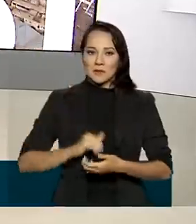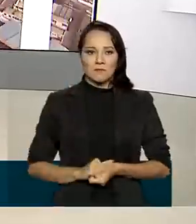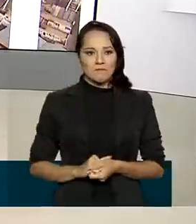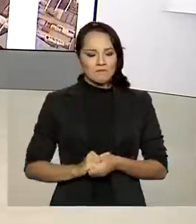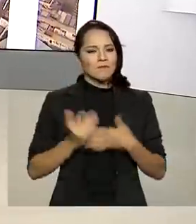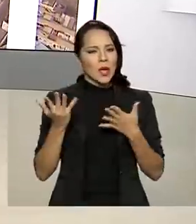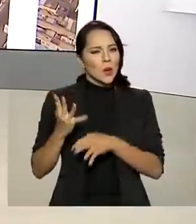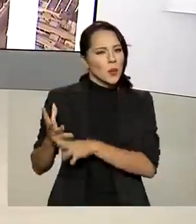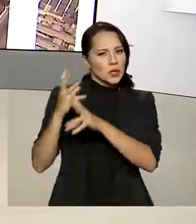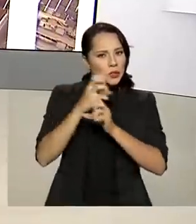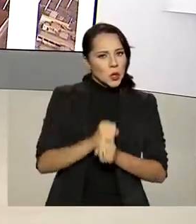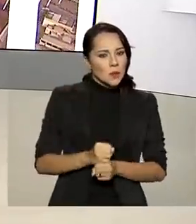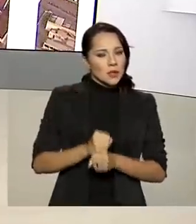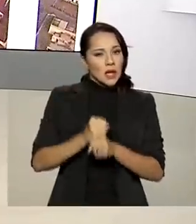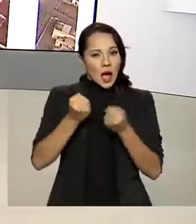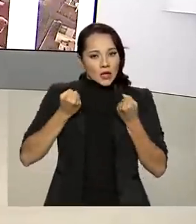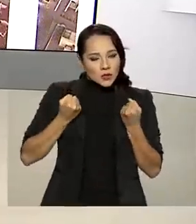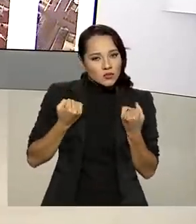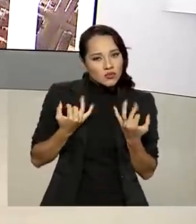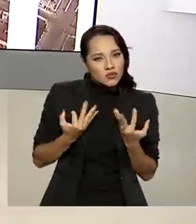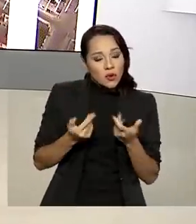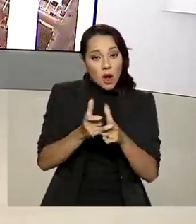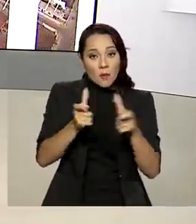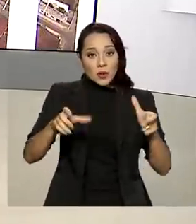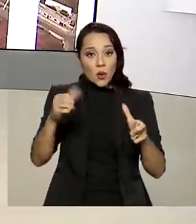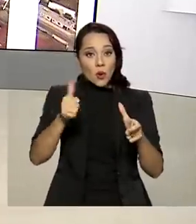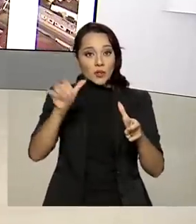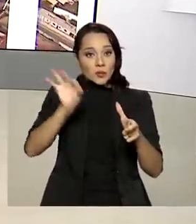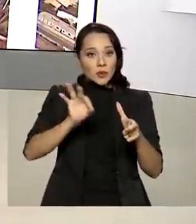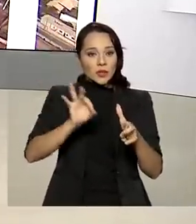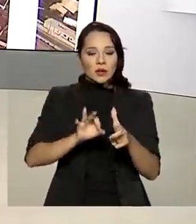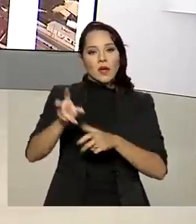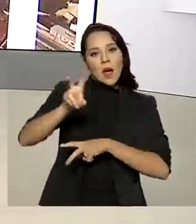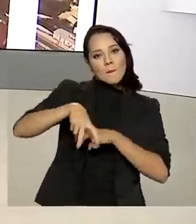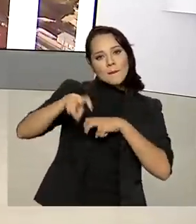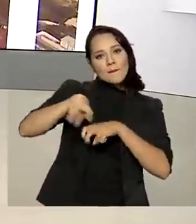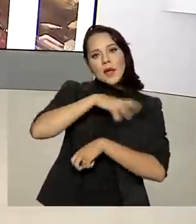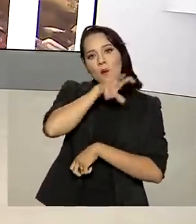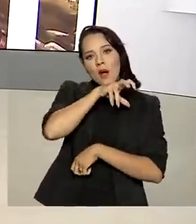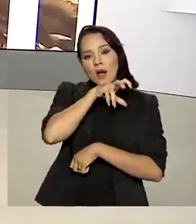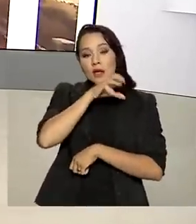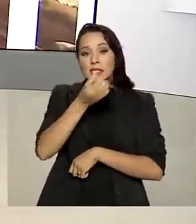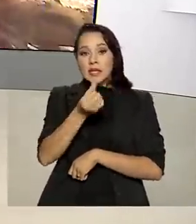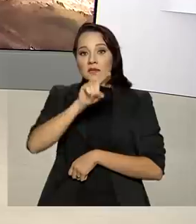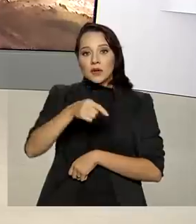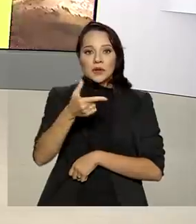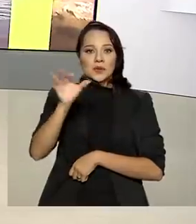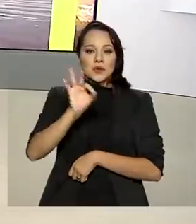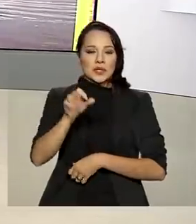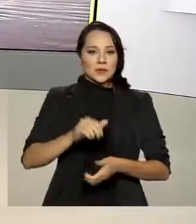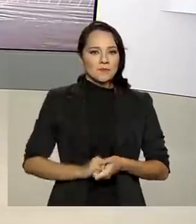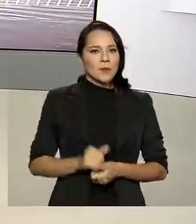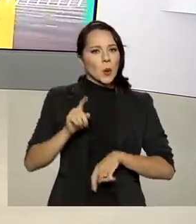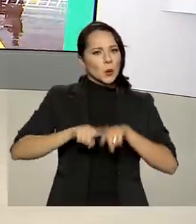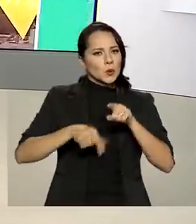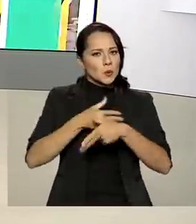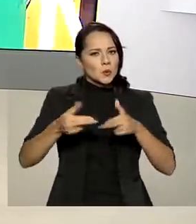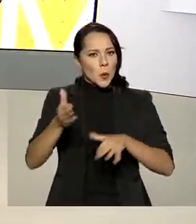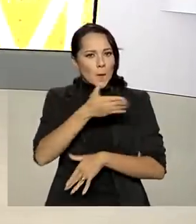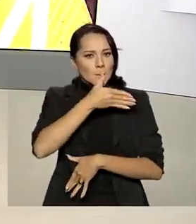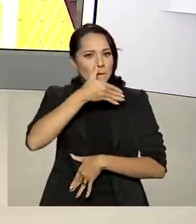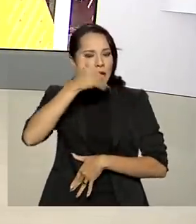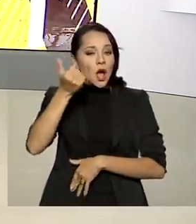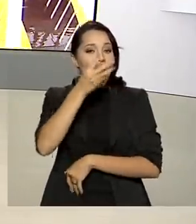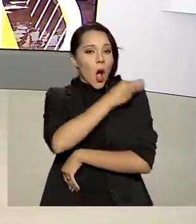De acordo com o levantamento, as lavouras cresceram 11% e a pecuária 6,2%. Os produtos com melhor